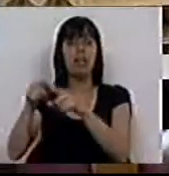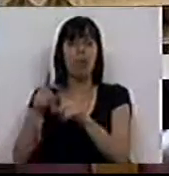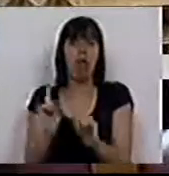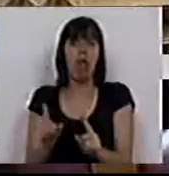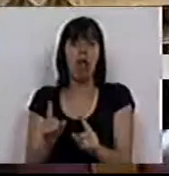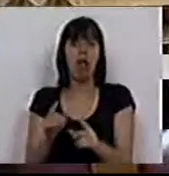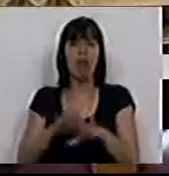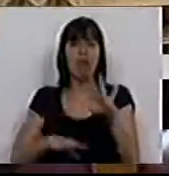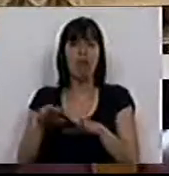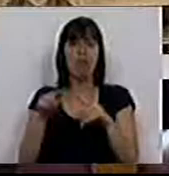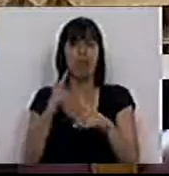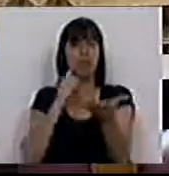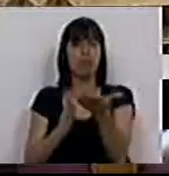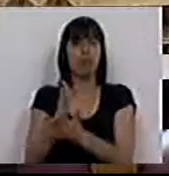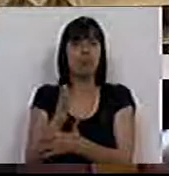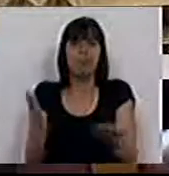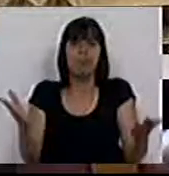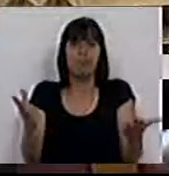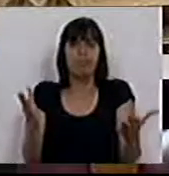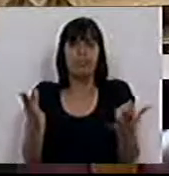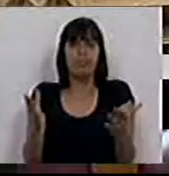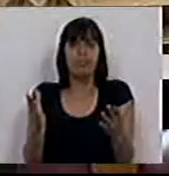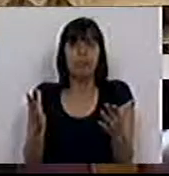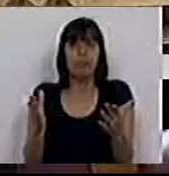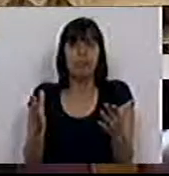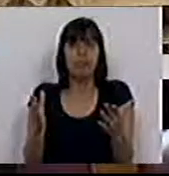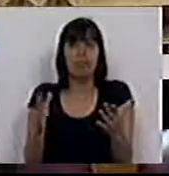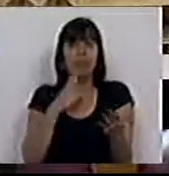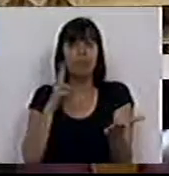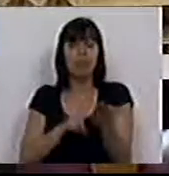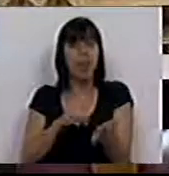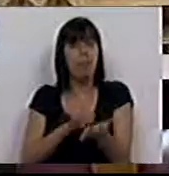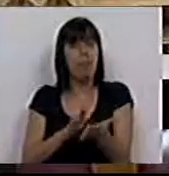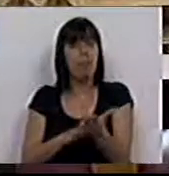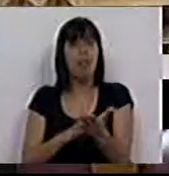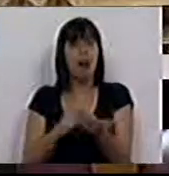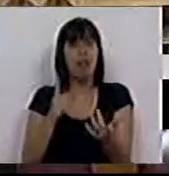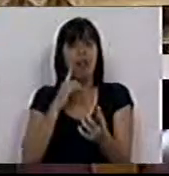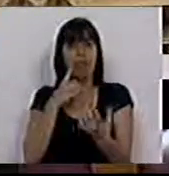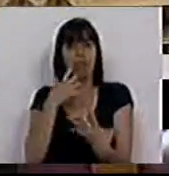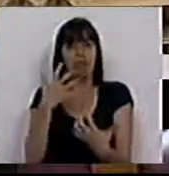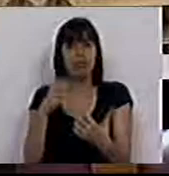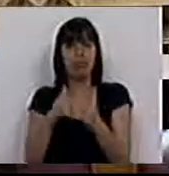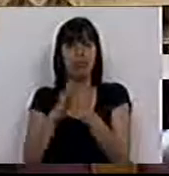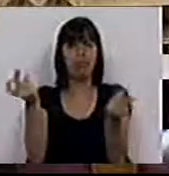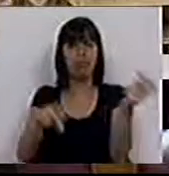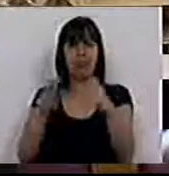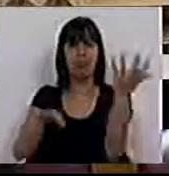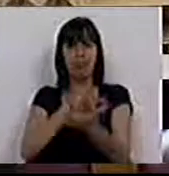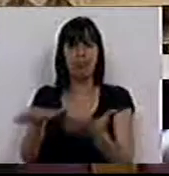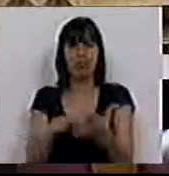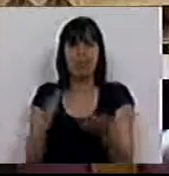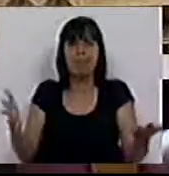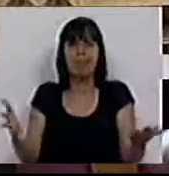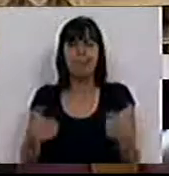que é aquele que tem sido levado por diante. Como é, no fundo, provado à saciedade, com todos os atropelos, com